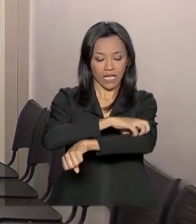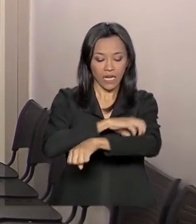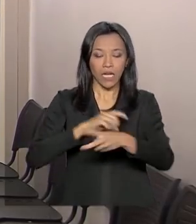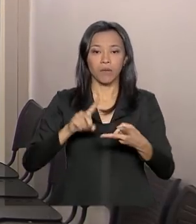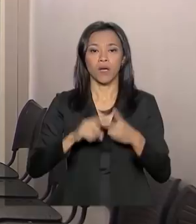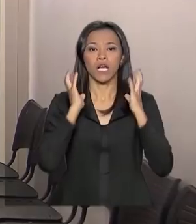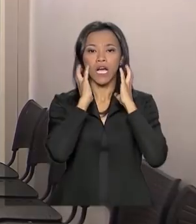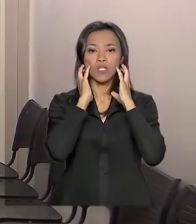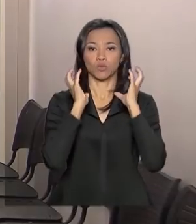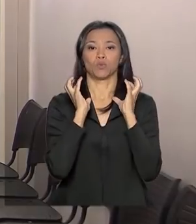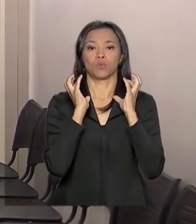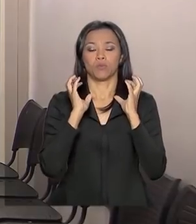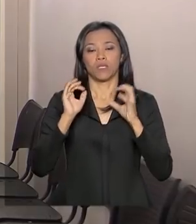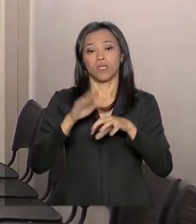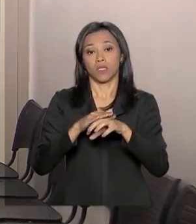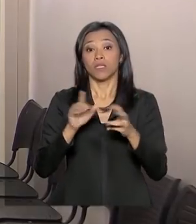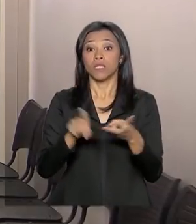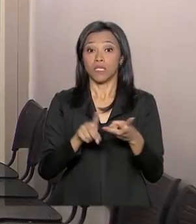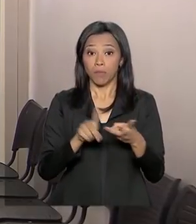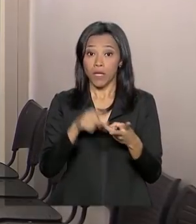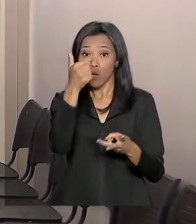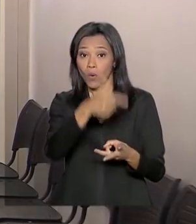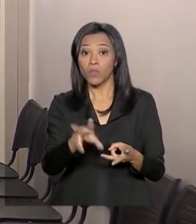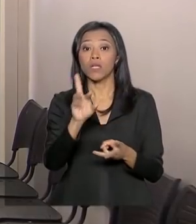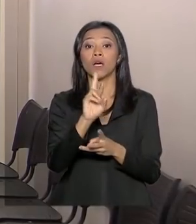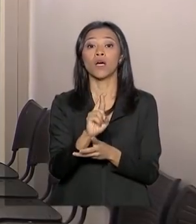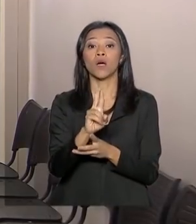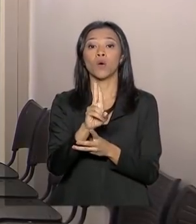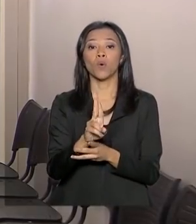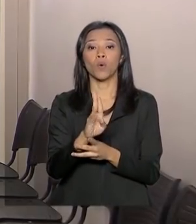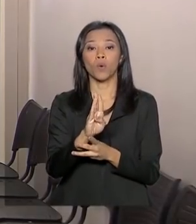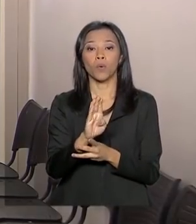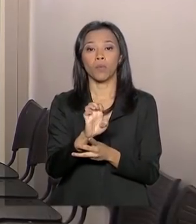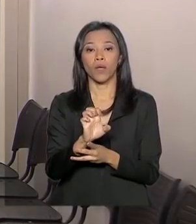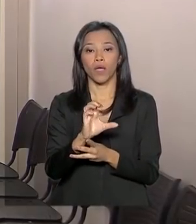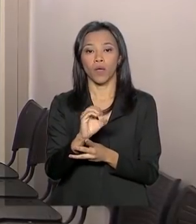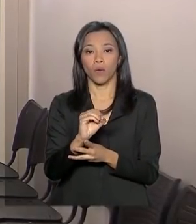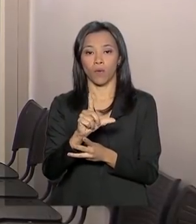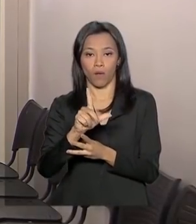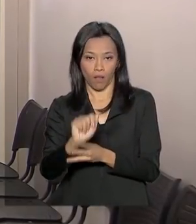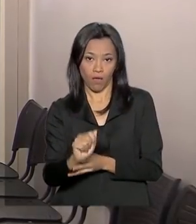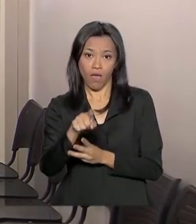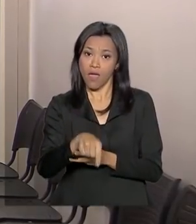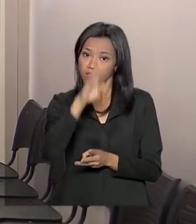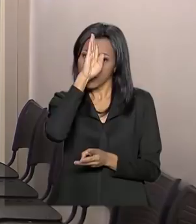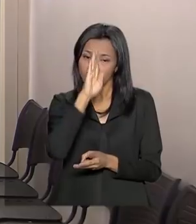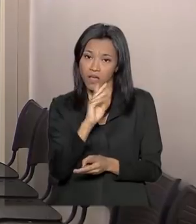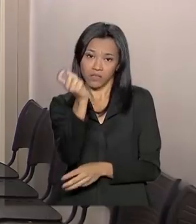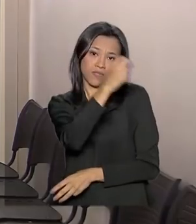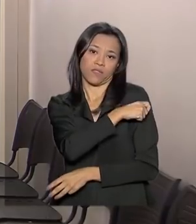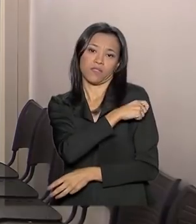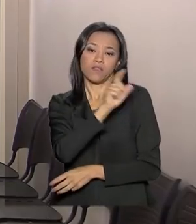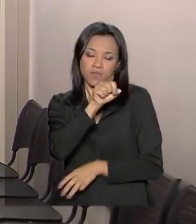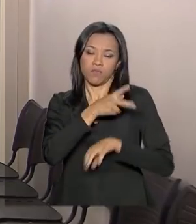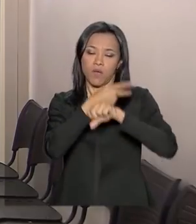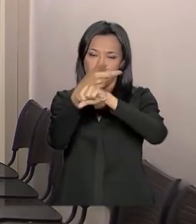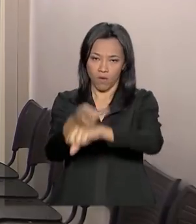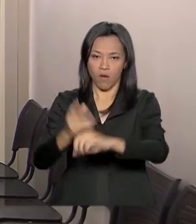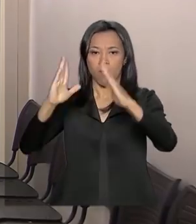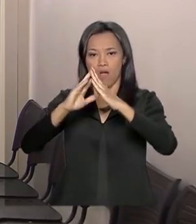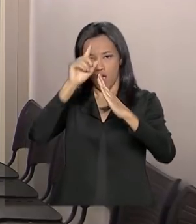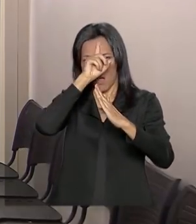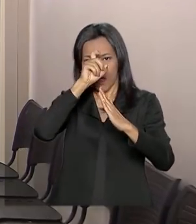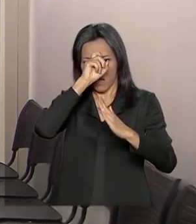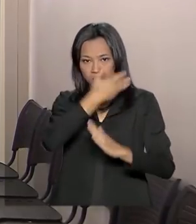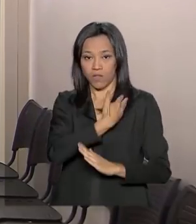da cachumba e da rubéola. Ela é gratuita, está disponibilizada pelo Sistema Único de Saúde, o SUS, em